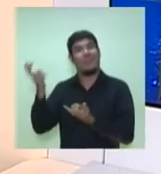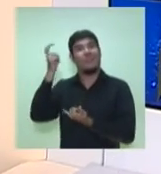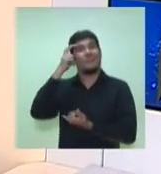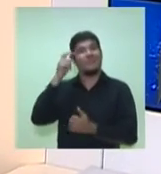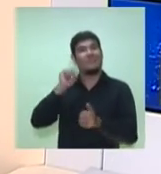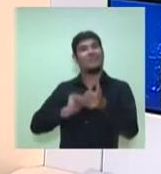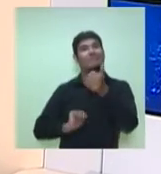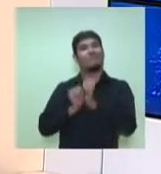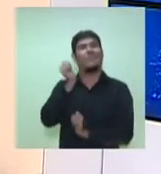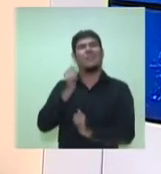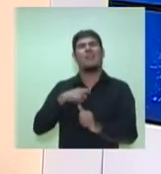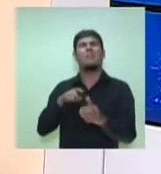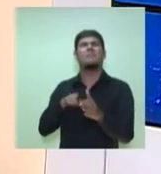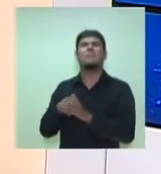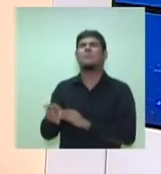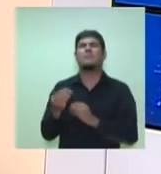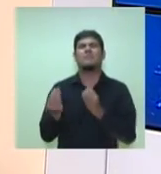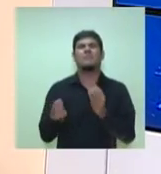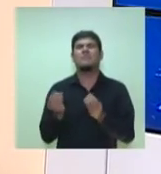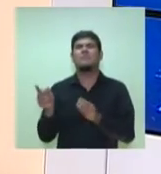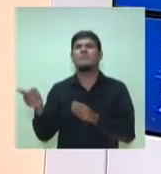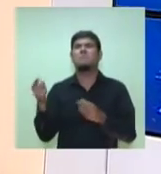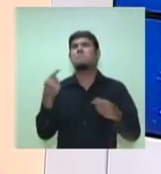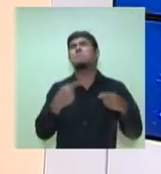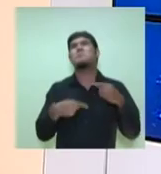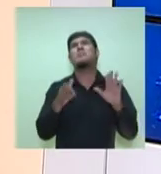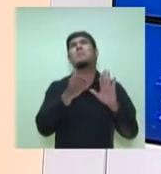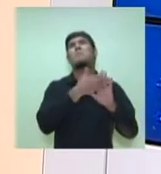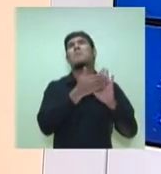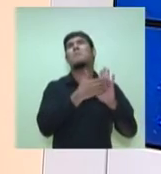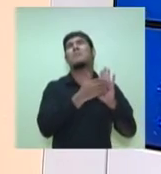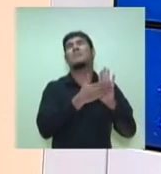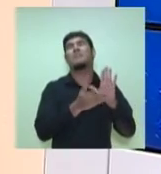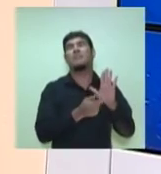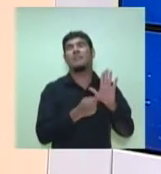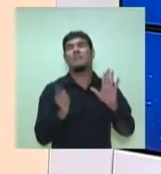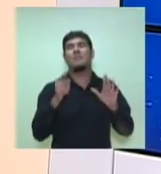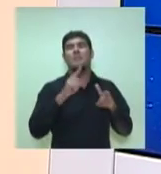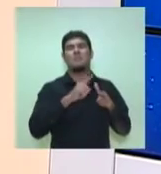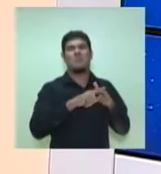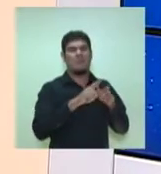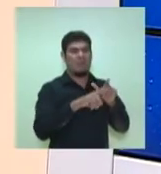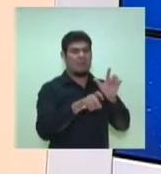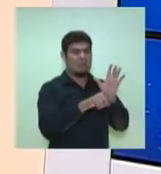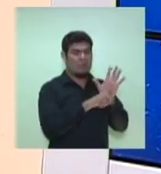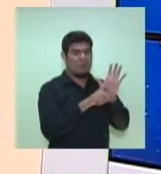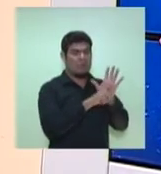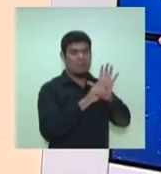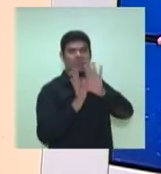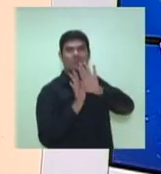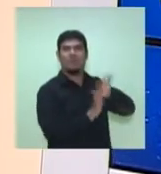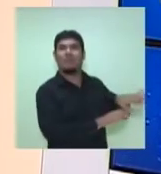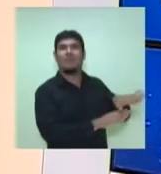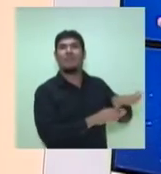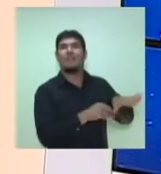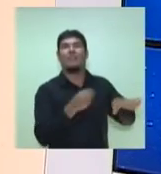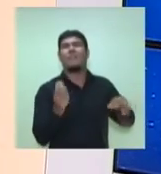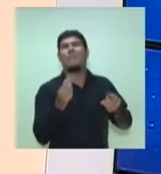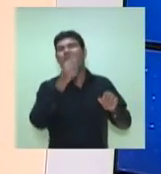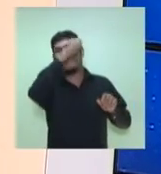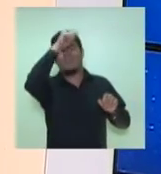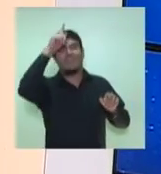Eu queria saber que política pública o senhor propõe para que esse problema, para que a prefeitura participe desse